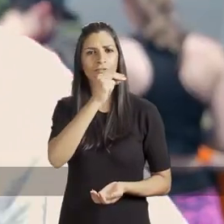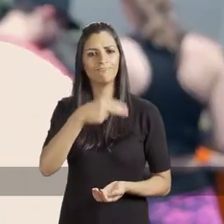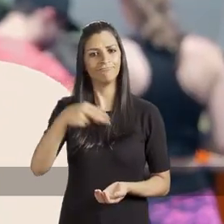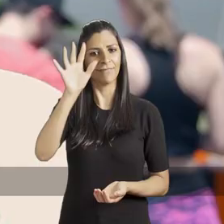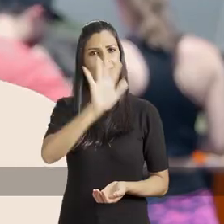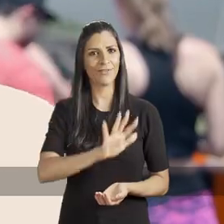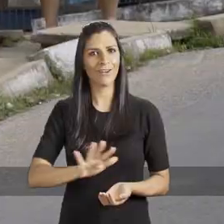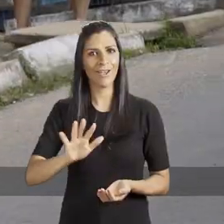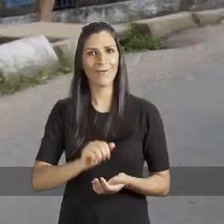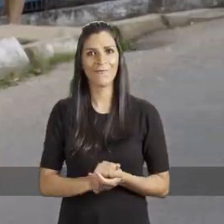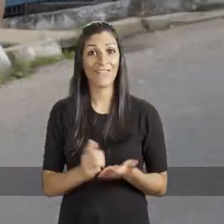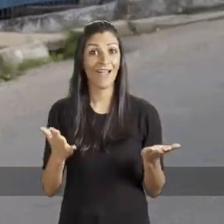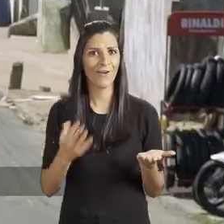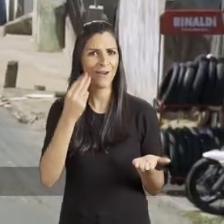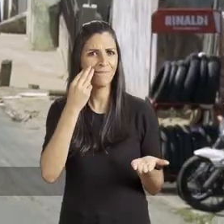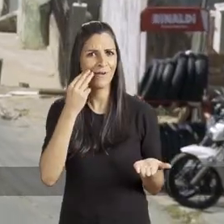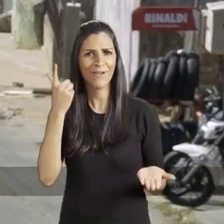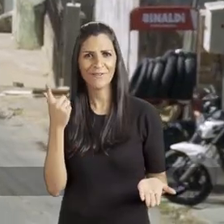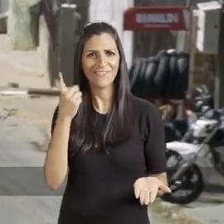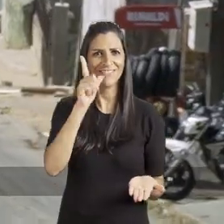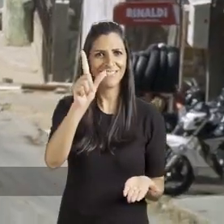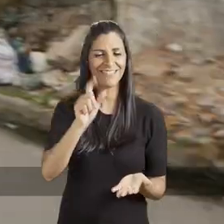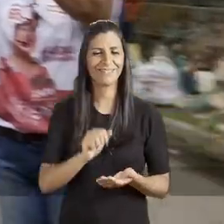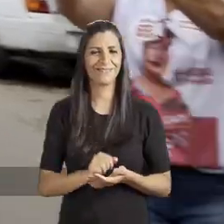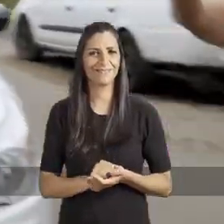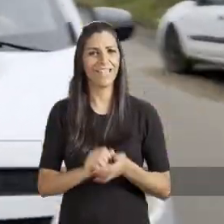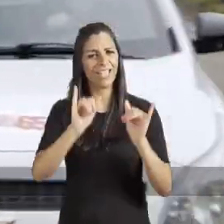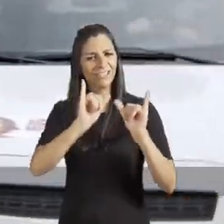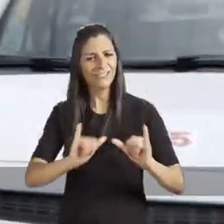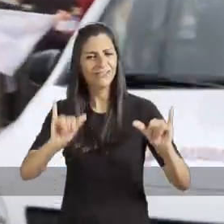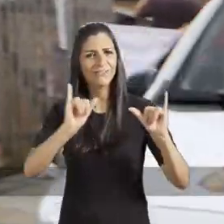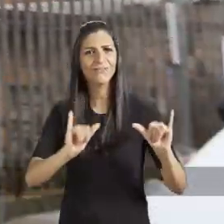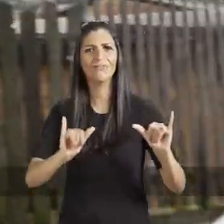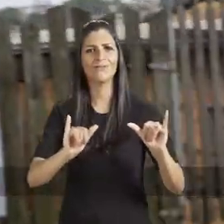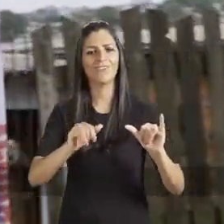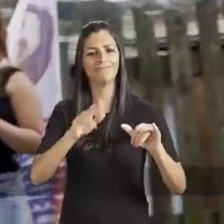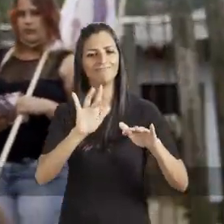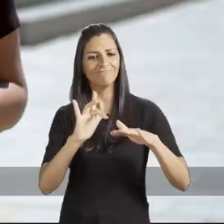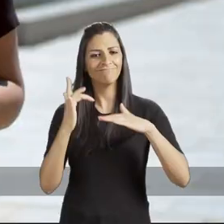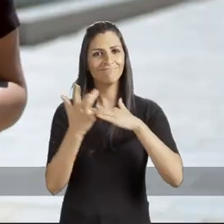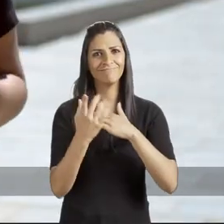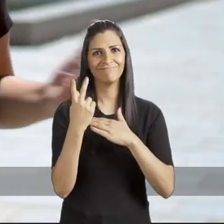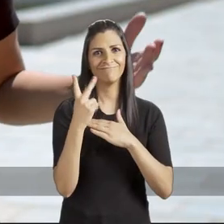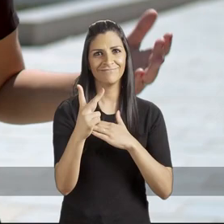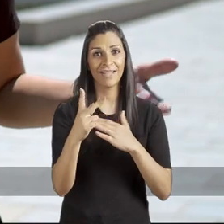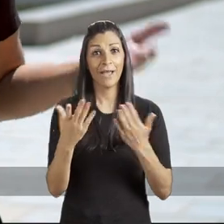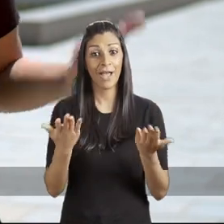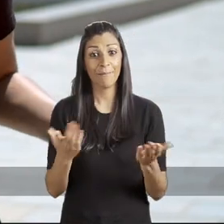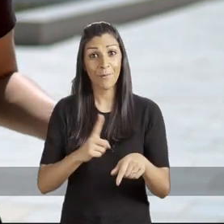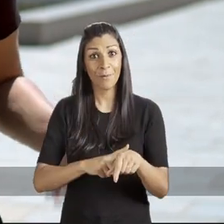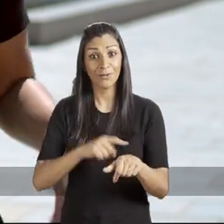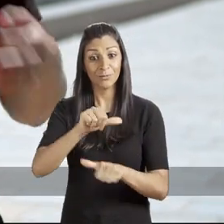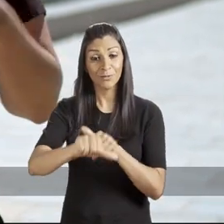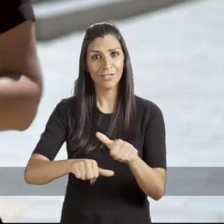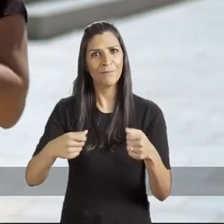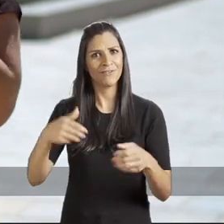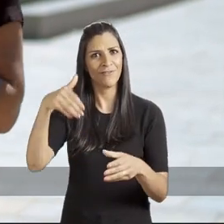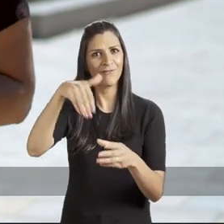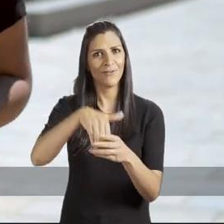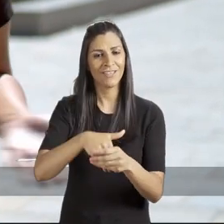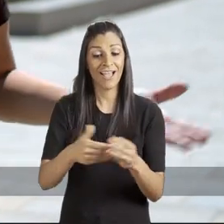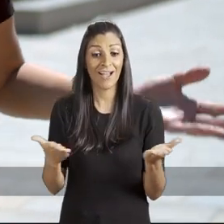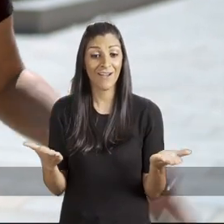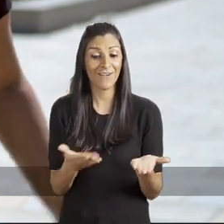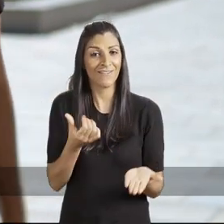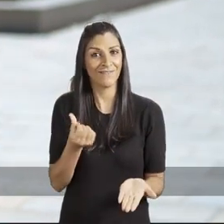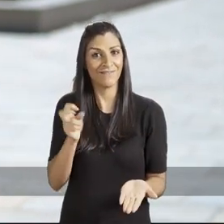de projeção nacional. Agora é Manuela pra vencer. Divulga nossa campanha nas tuas redes. E te lembra, pra mudar, tem que